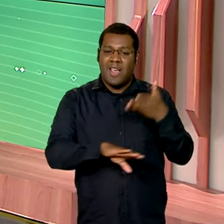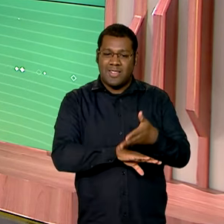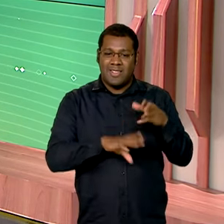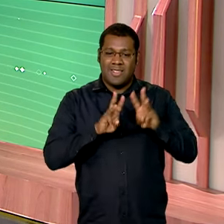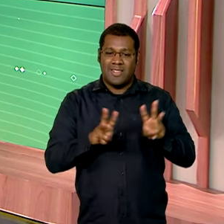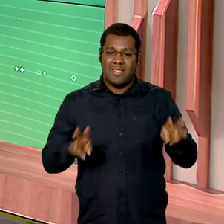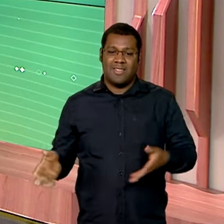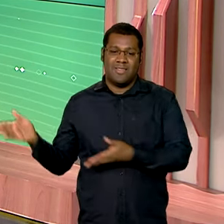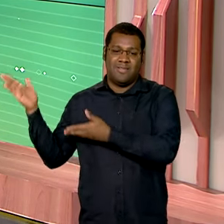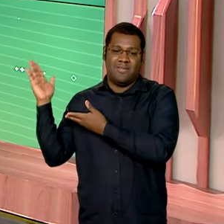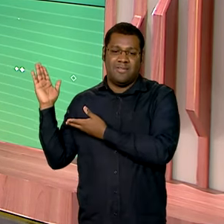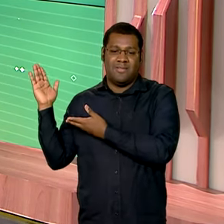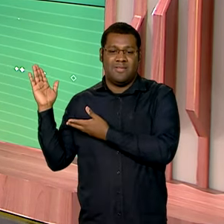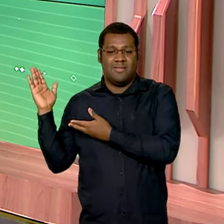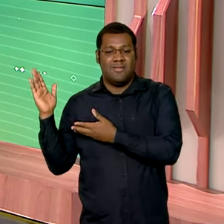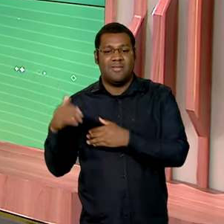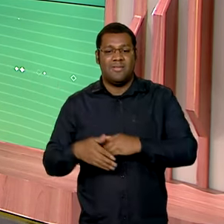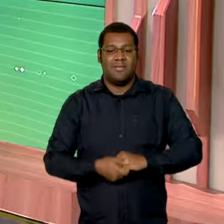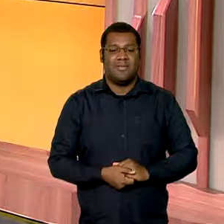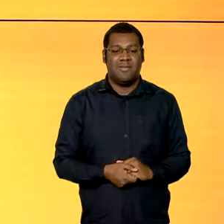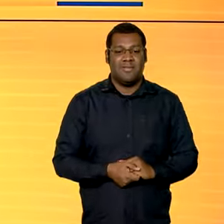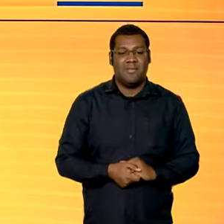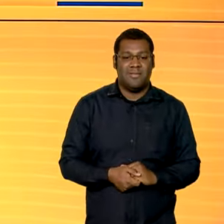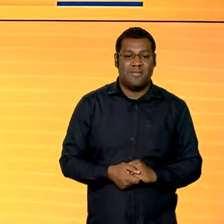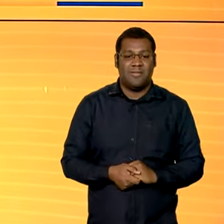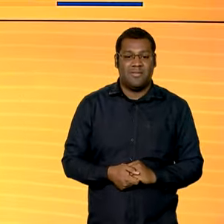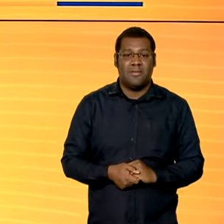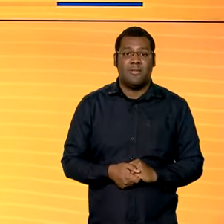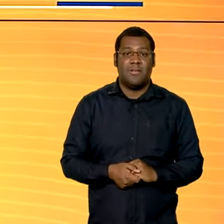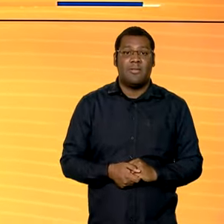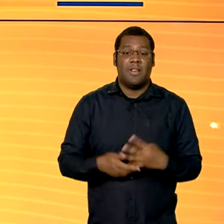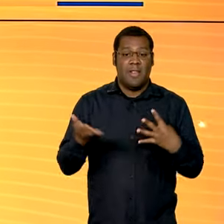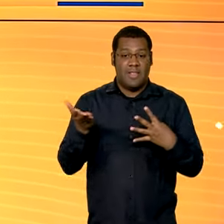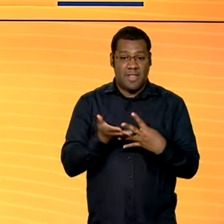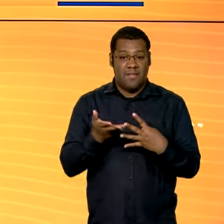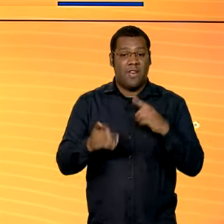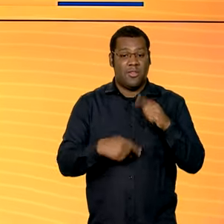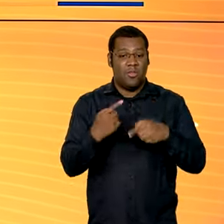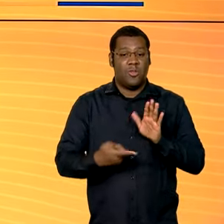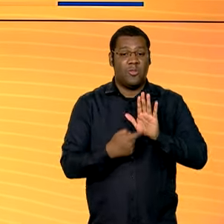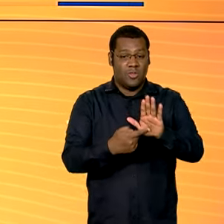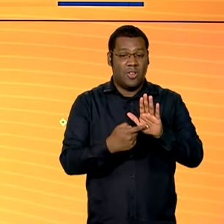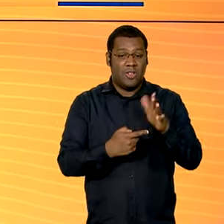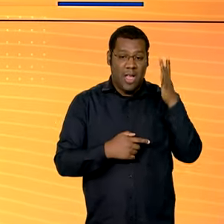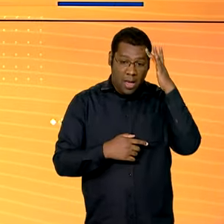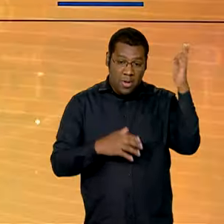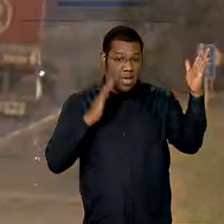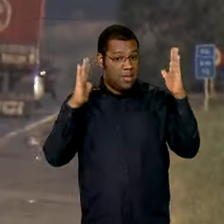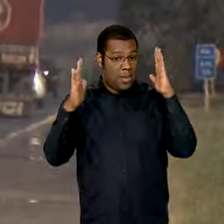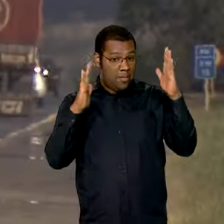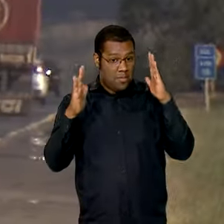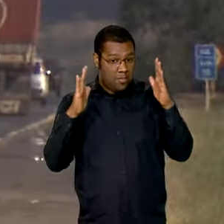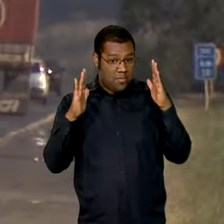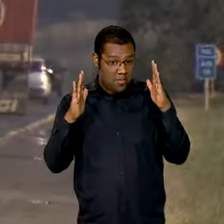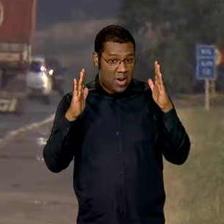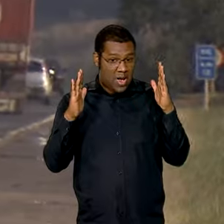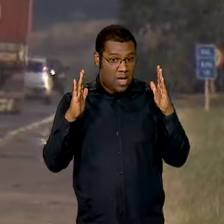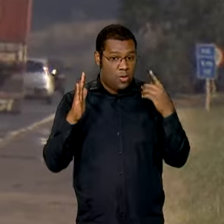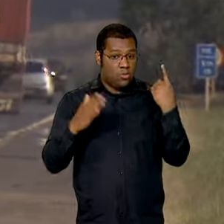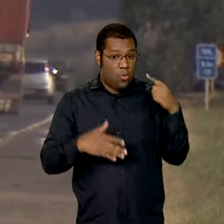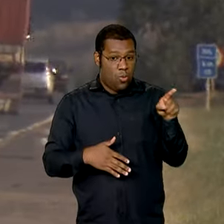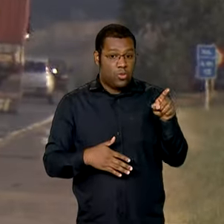.br barra comunica.br. No próximo bloco, termina amanhã o prazo para motoristas realizarem o exame